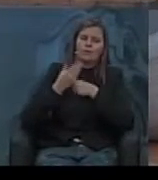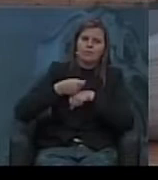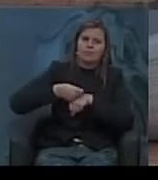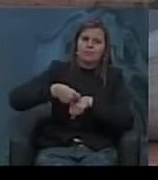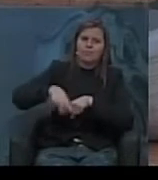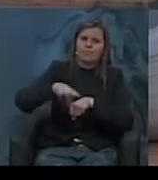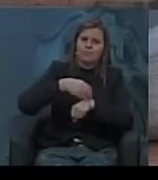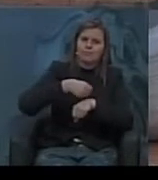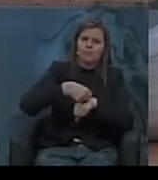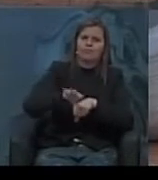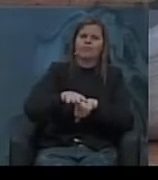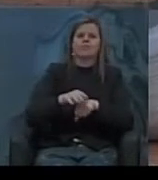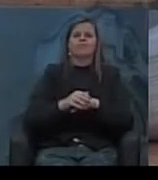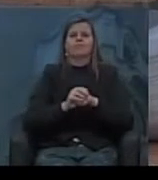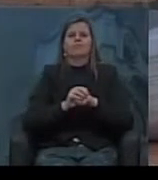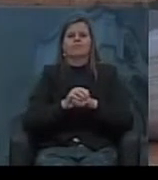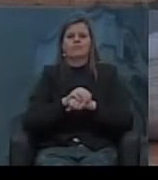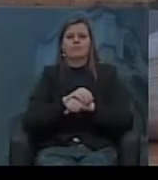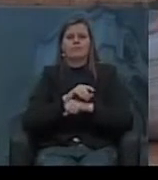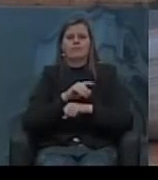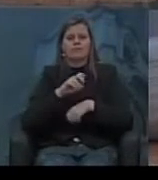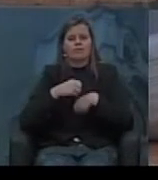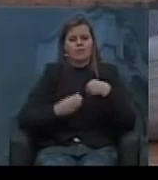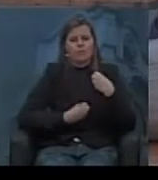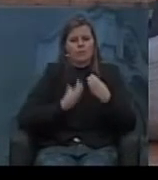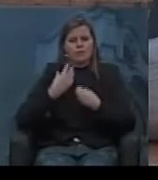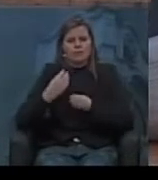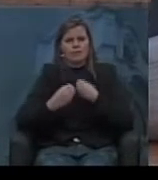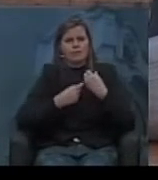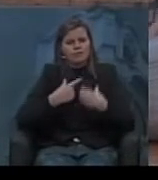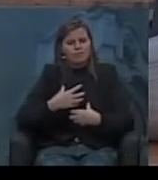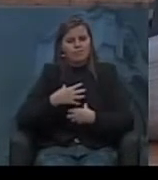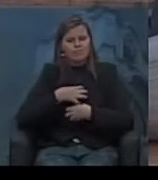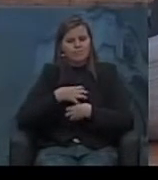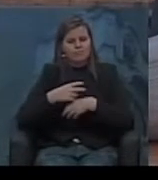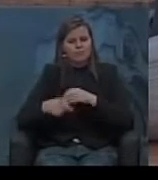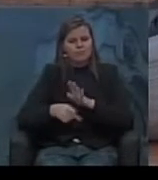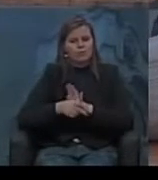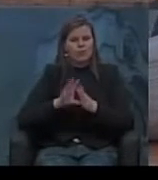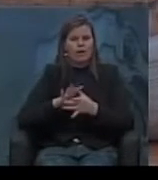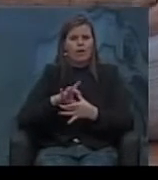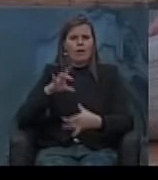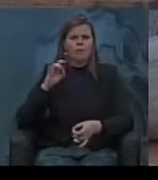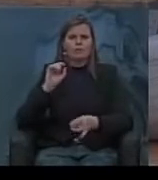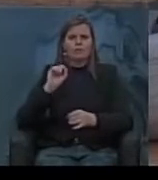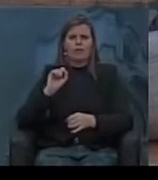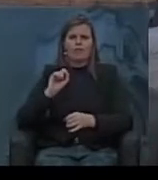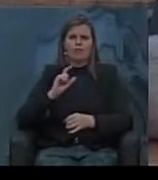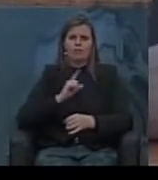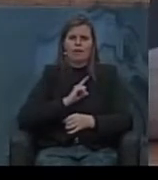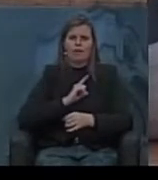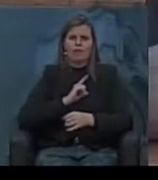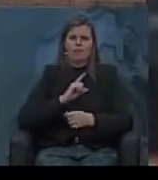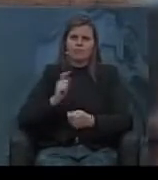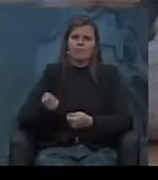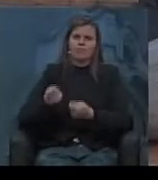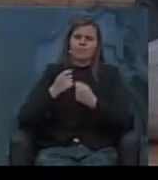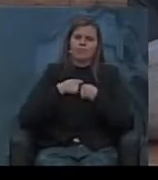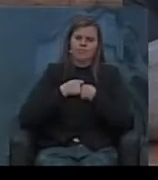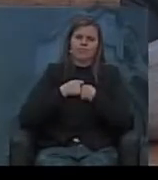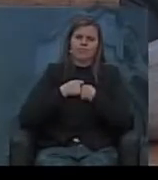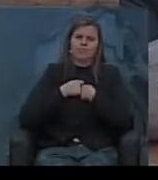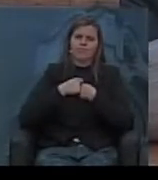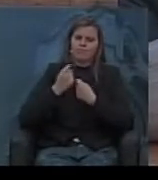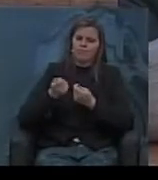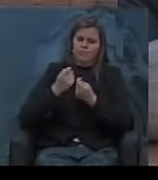às vezes em prosa outras vezes em verso que é o sentimento próprio da alma de quem carrega um legado e o legado de Vargas